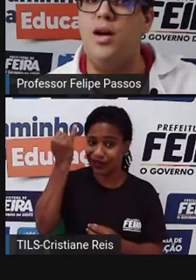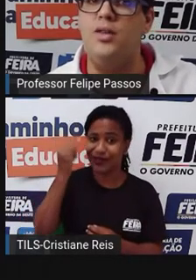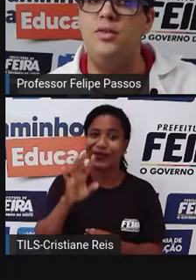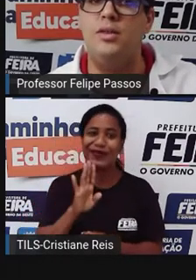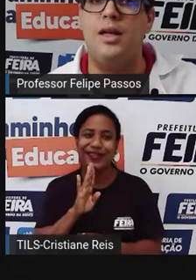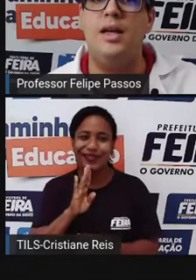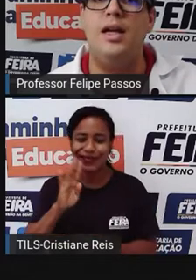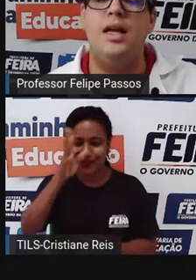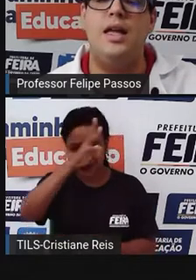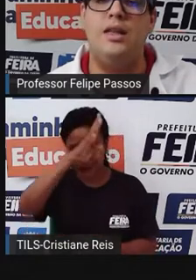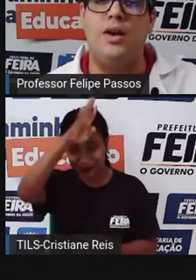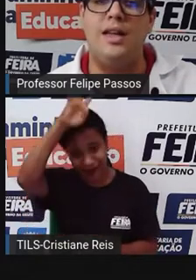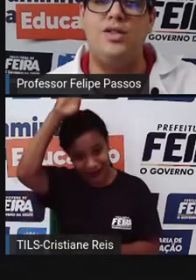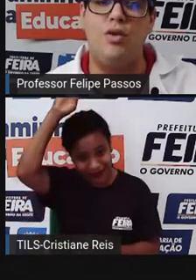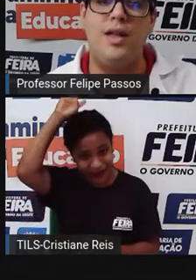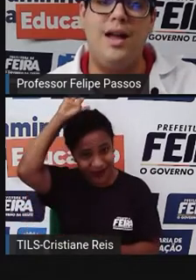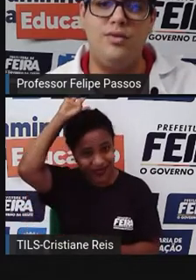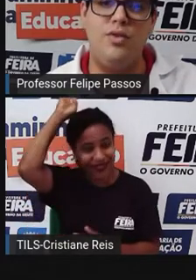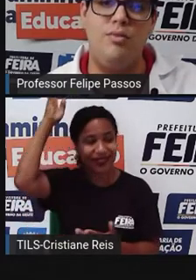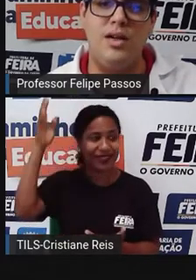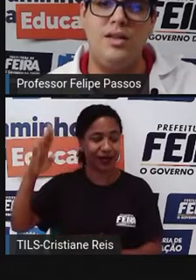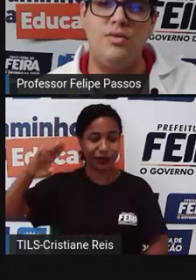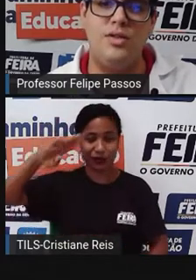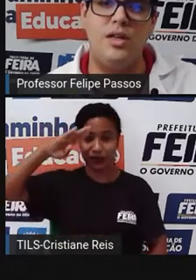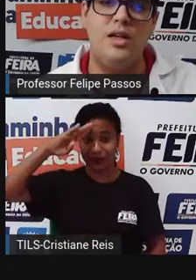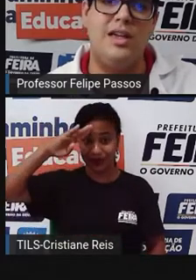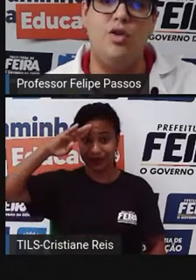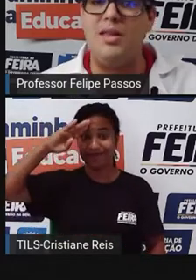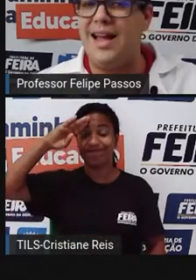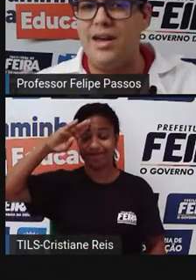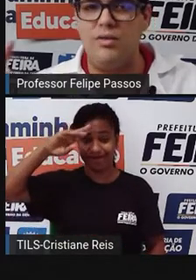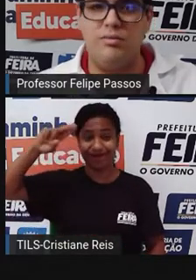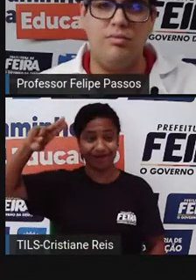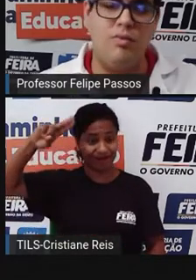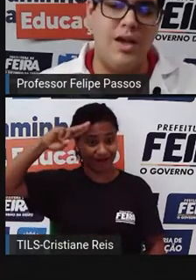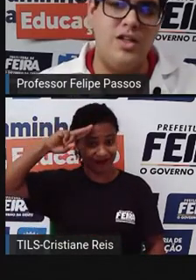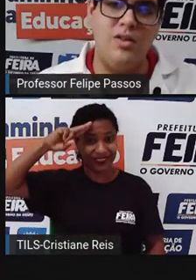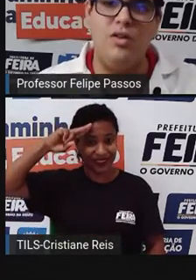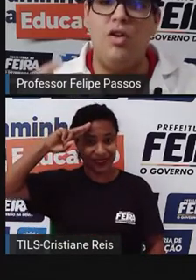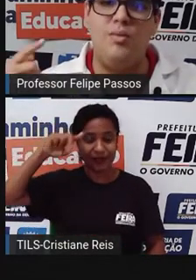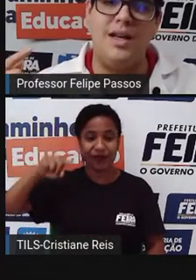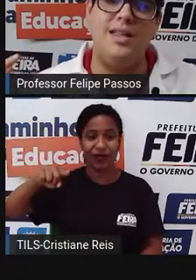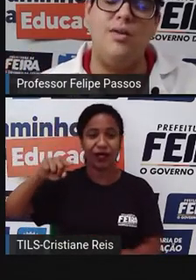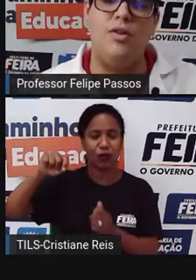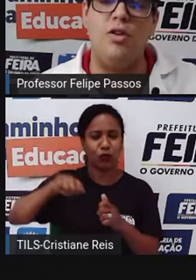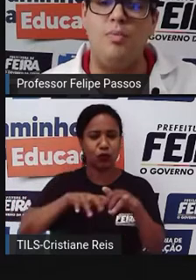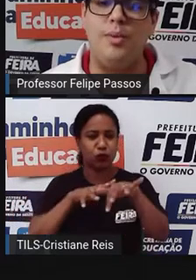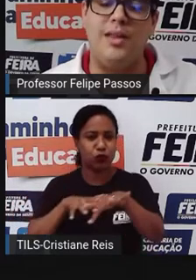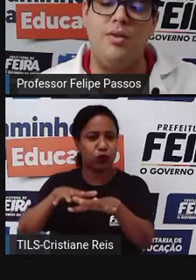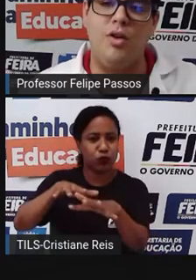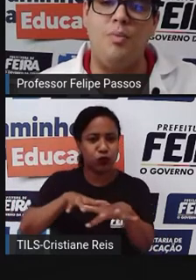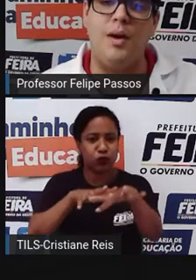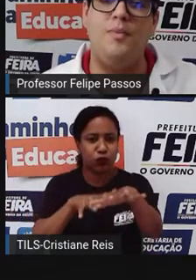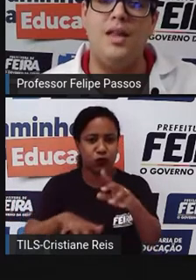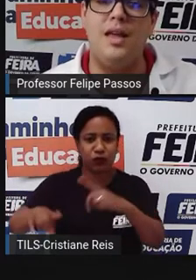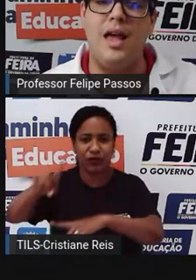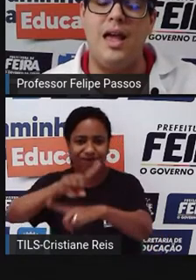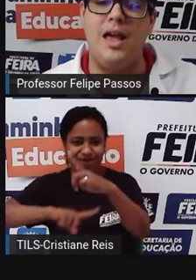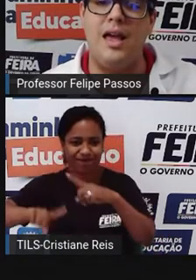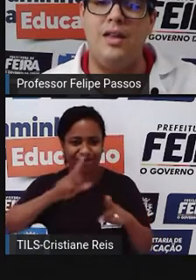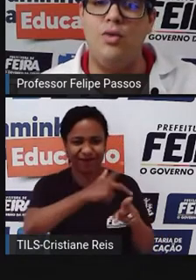Império Romano, então aqueles soldados romanos que dominaram uma região enorme ali da Europa,